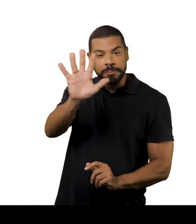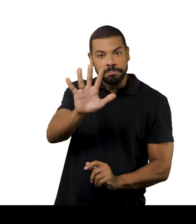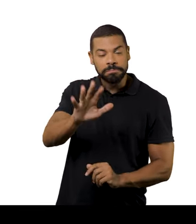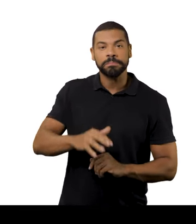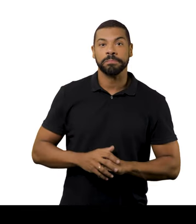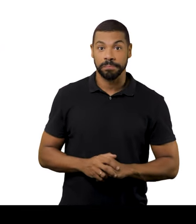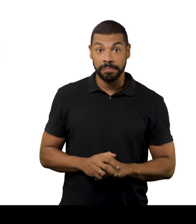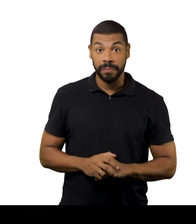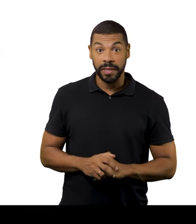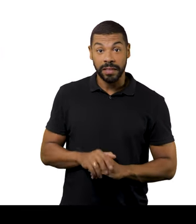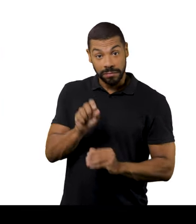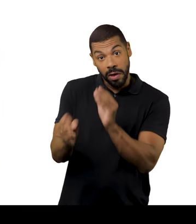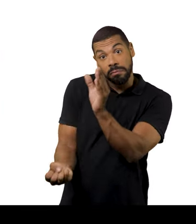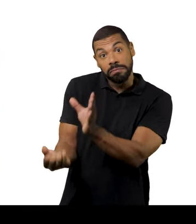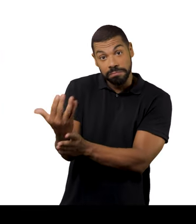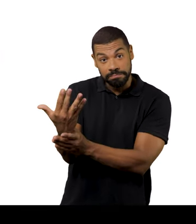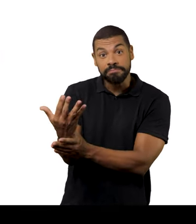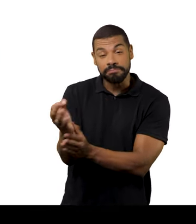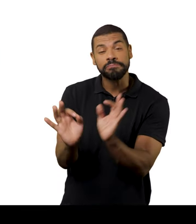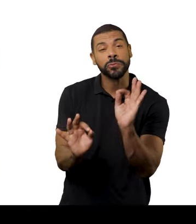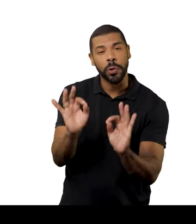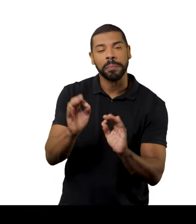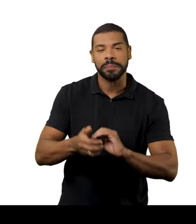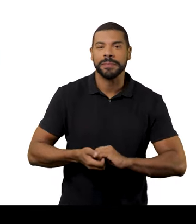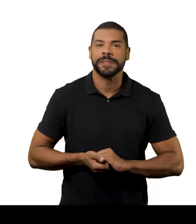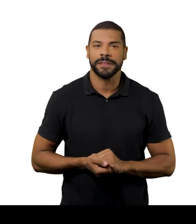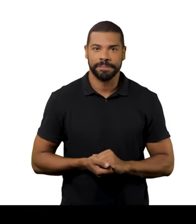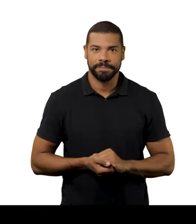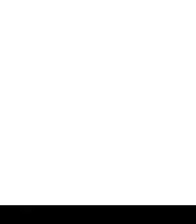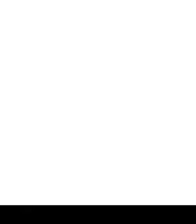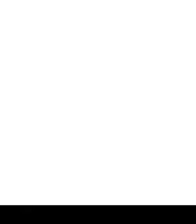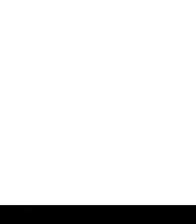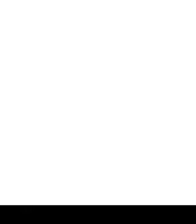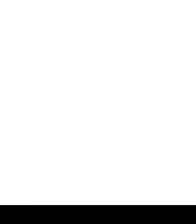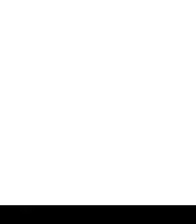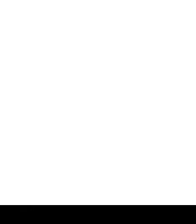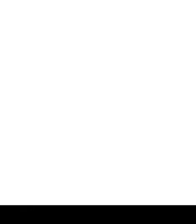profundidade na história que ele que pôde dar.